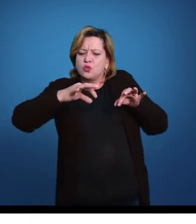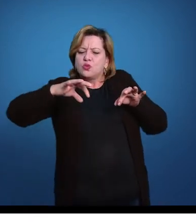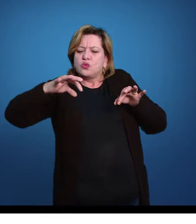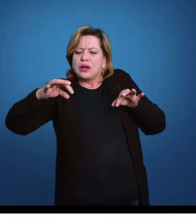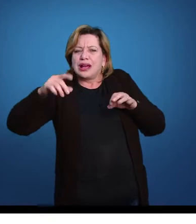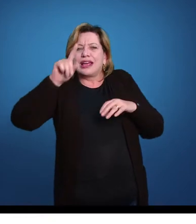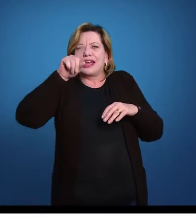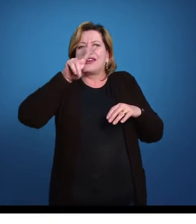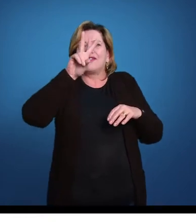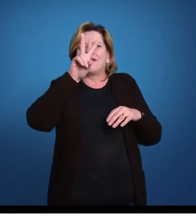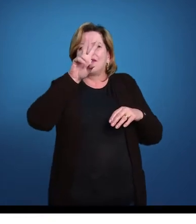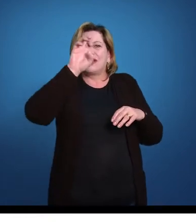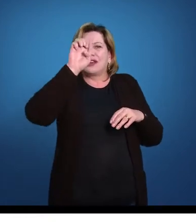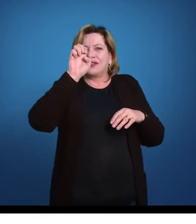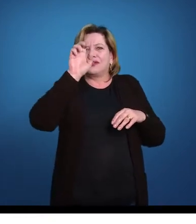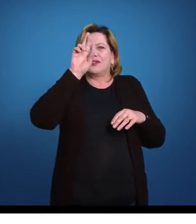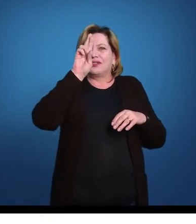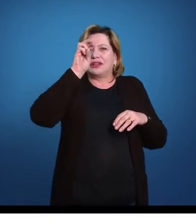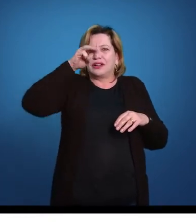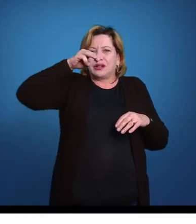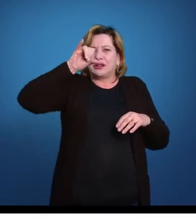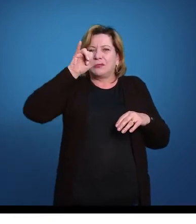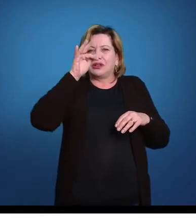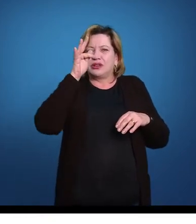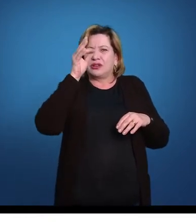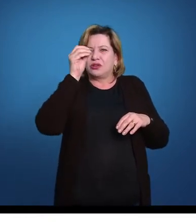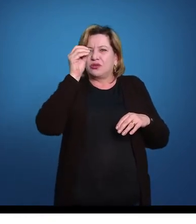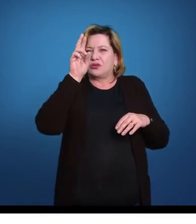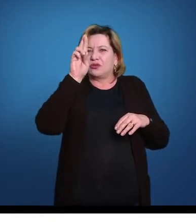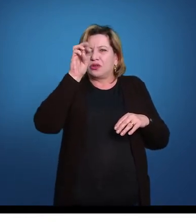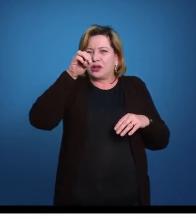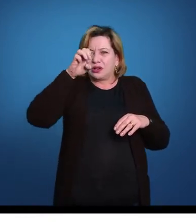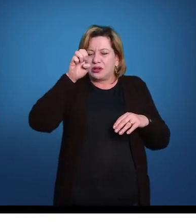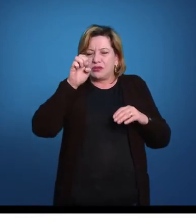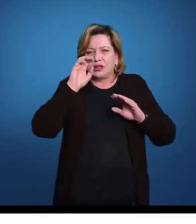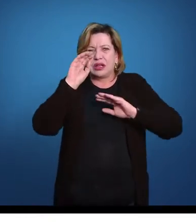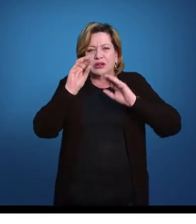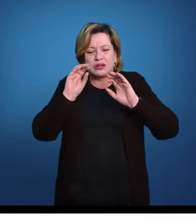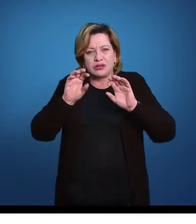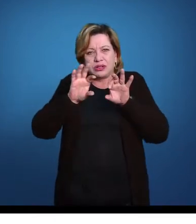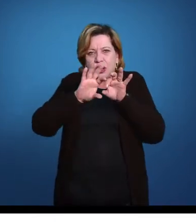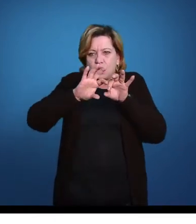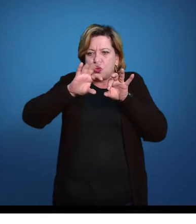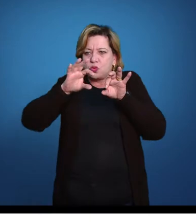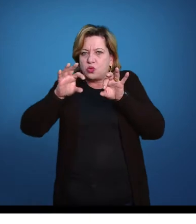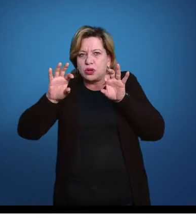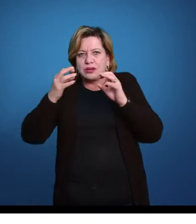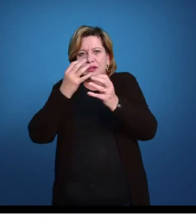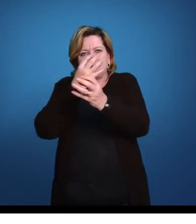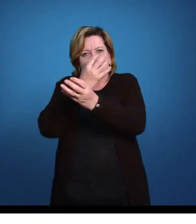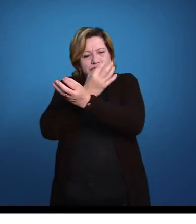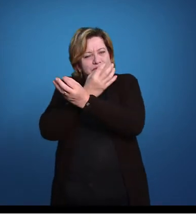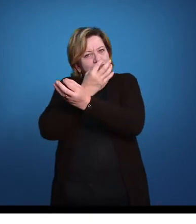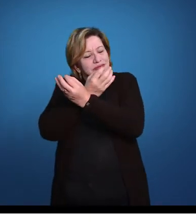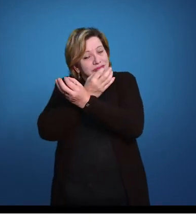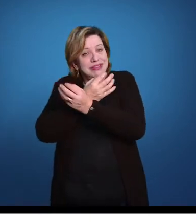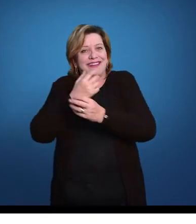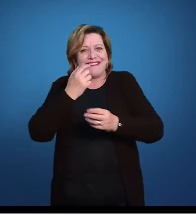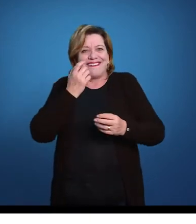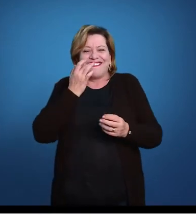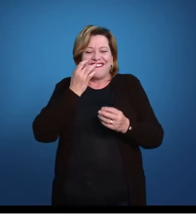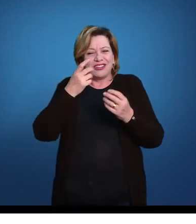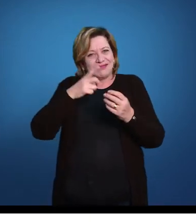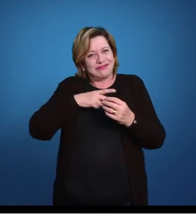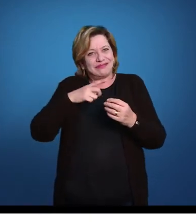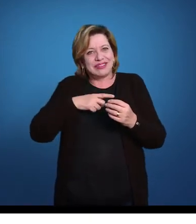vermiforme, forma de verme. Quando um animal vertebrado terrestre é compridinho, gente chama de serpenteforme, forma de serpente.